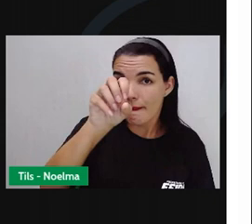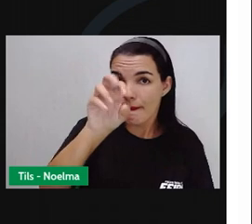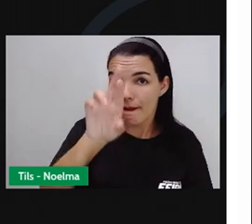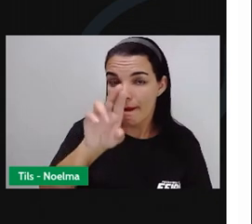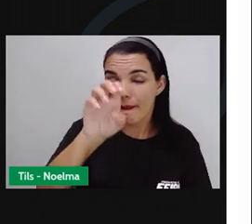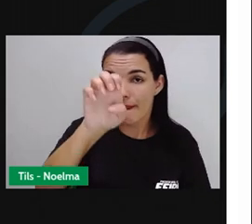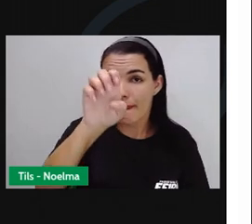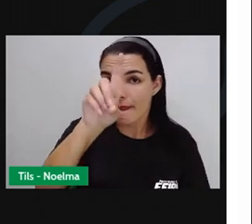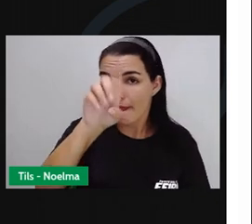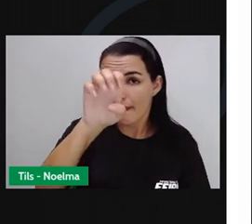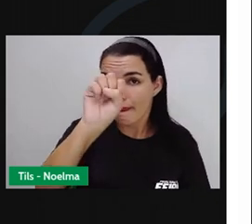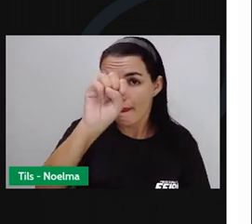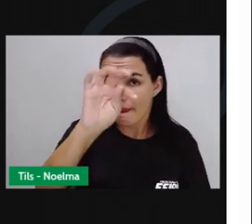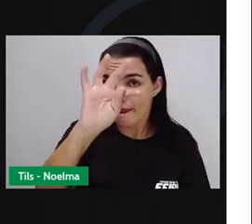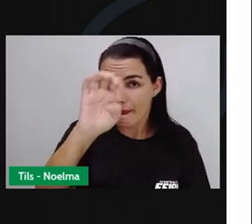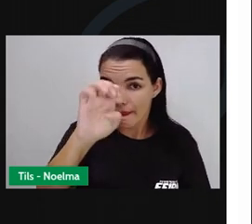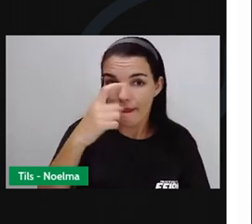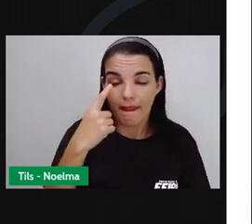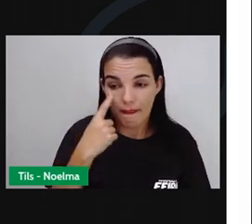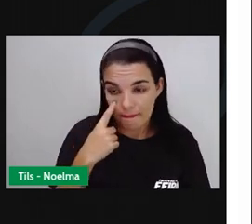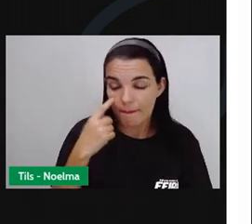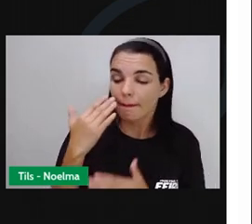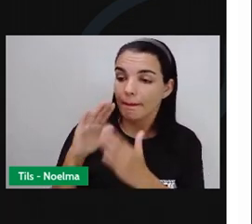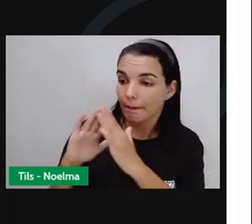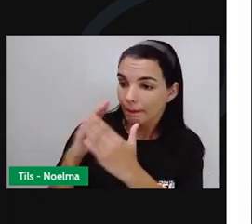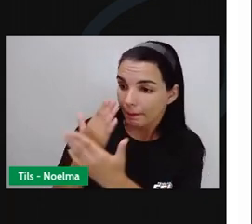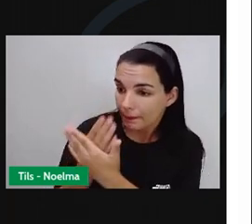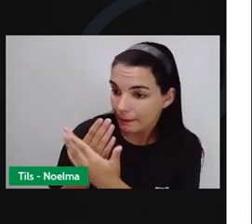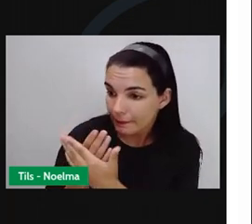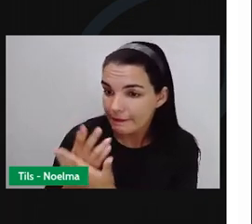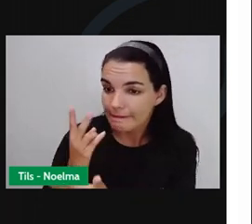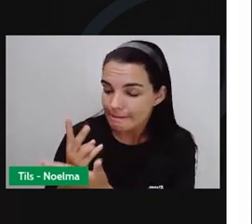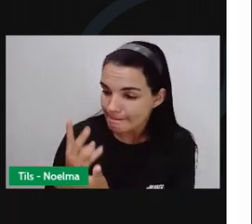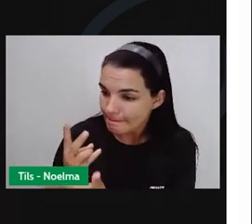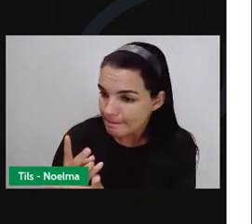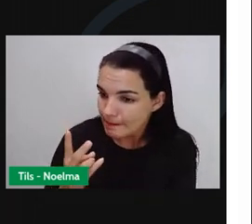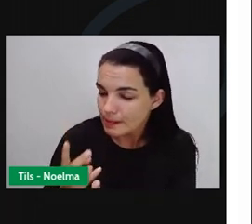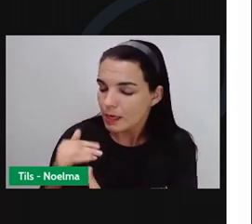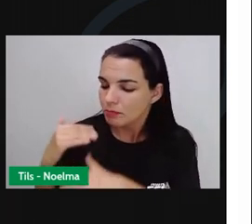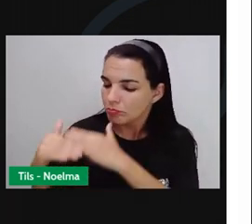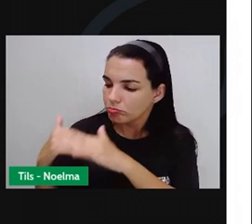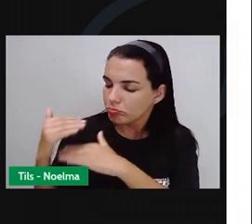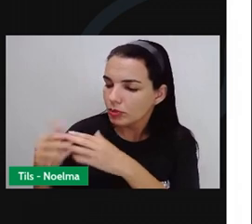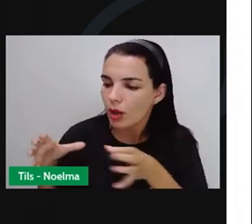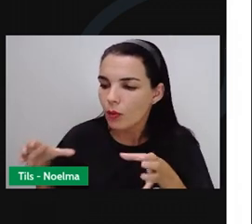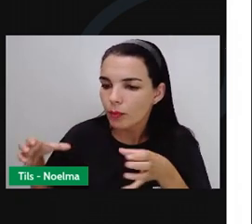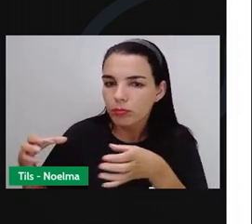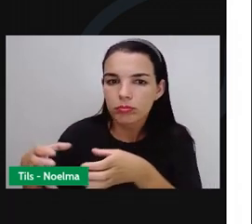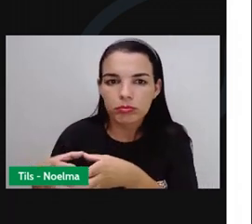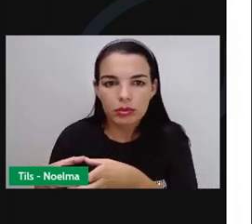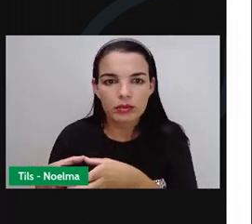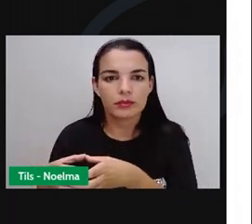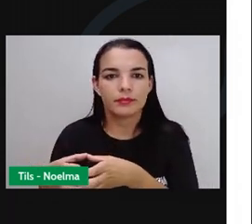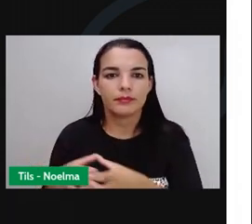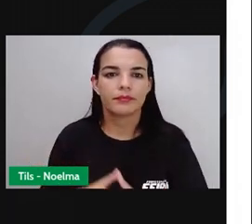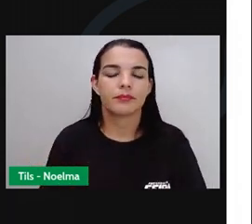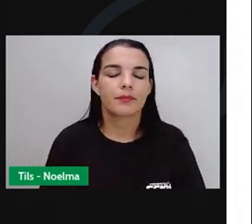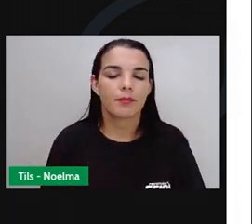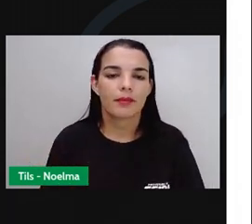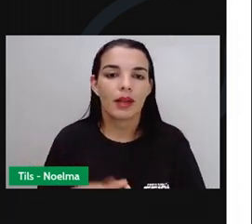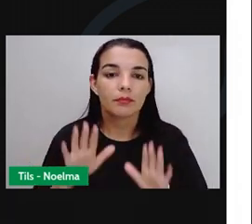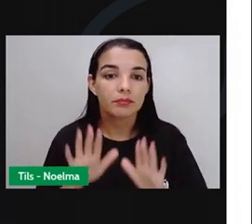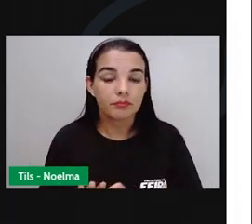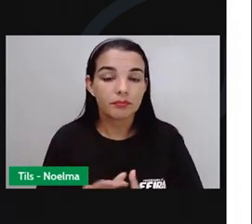ou nas escolas, ou nas livrarias, ou nos centros culturais. A gente não pode entender literatura de